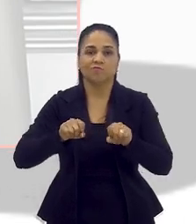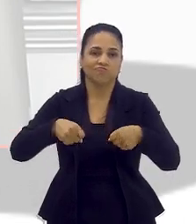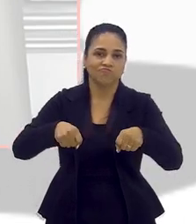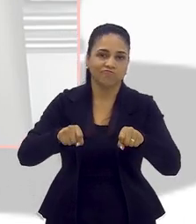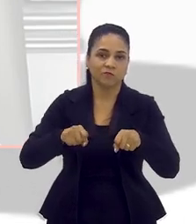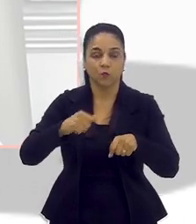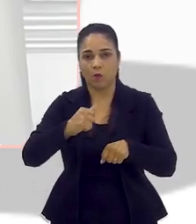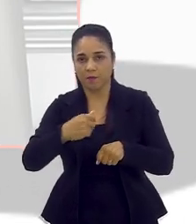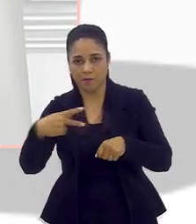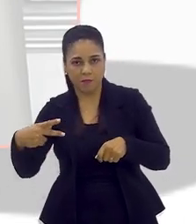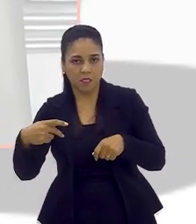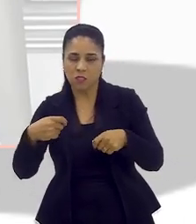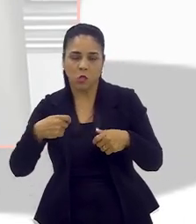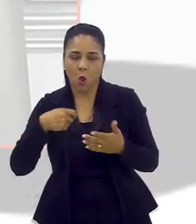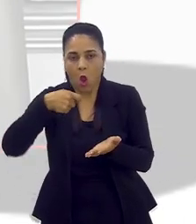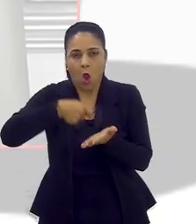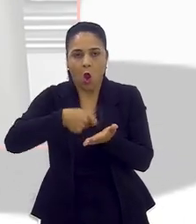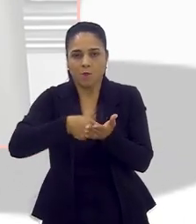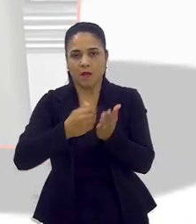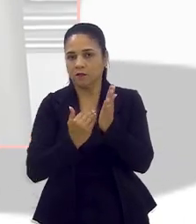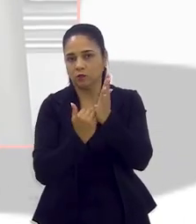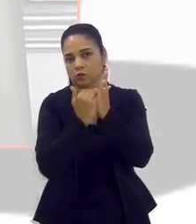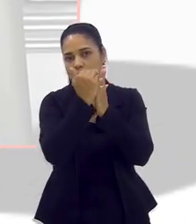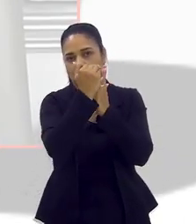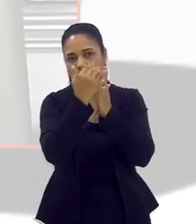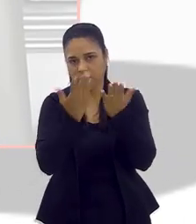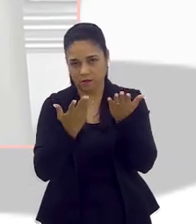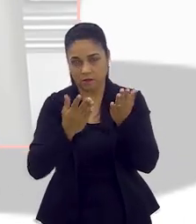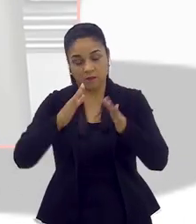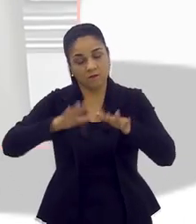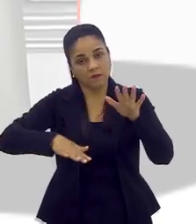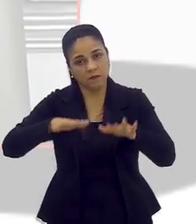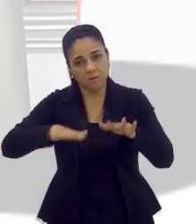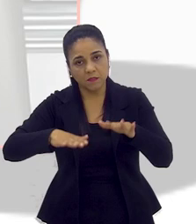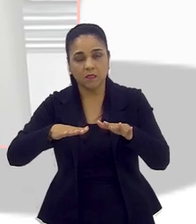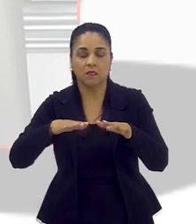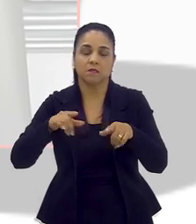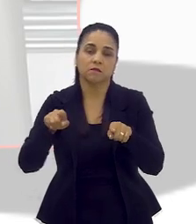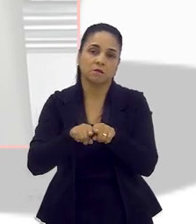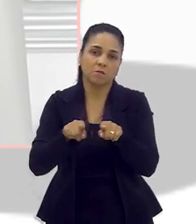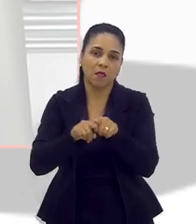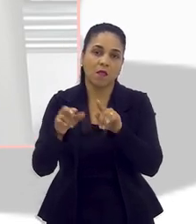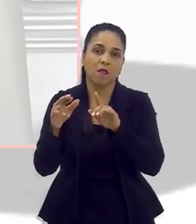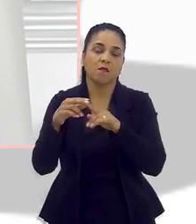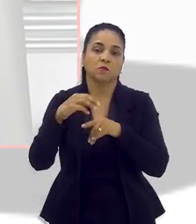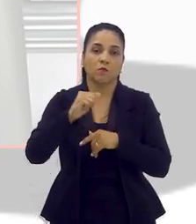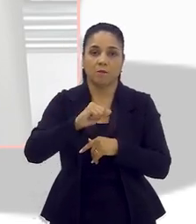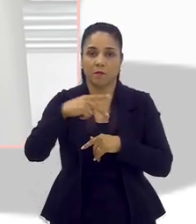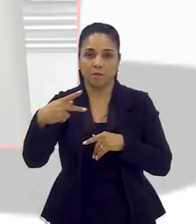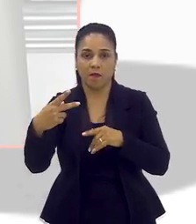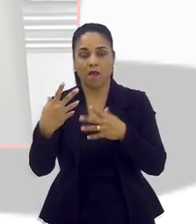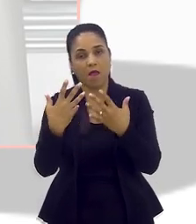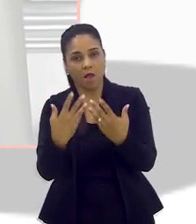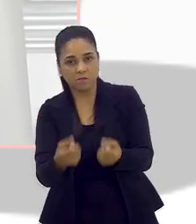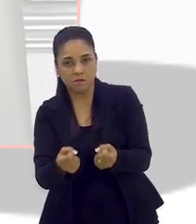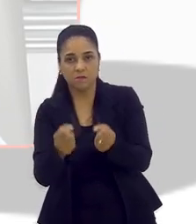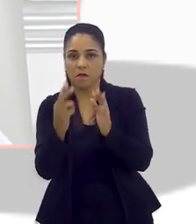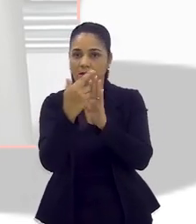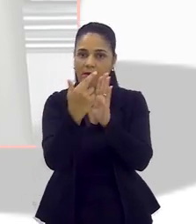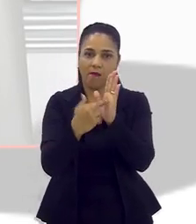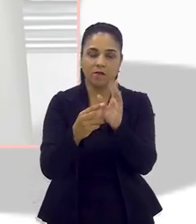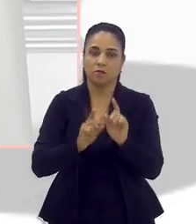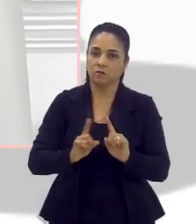um meio termo, caso ele queira oferecer algum jeito. Isso também vai depender dos aplicativos acatarem, né? Mas é uma sugestão que a gente